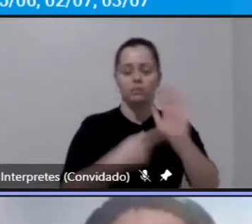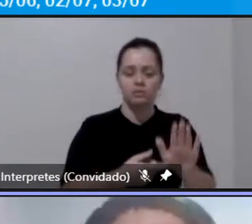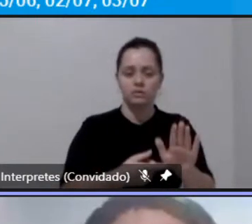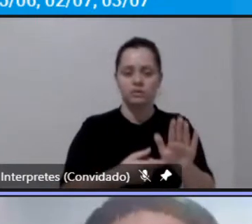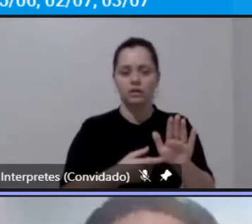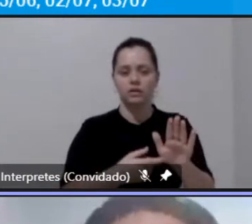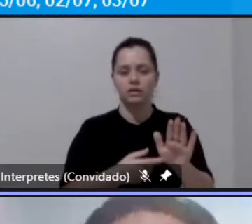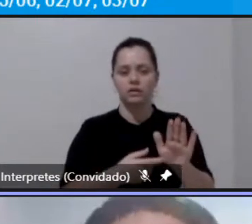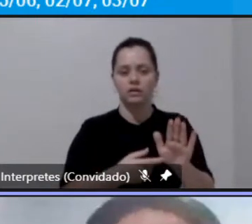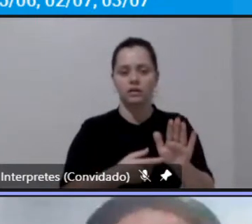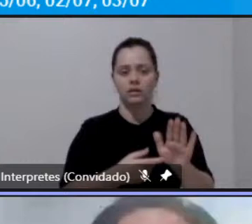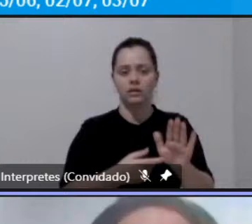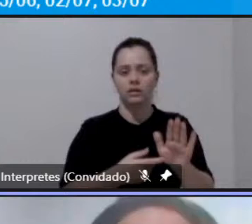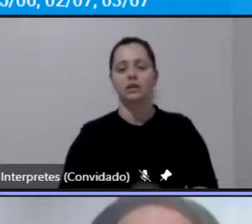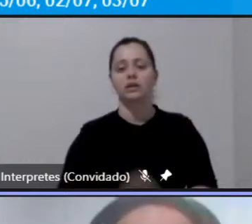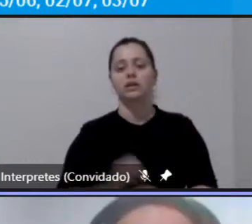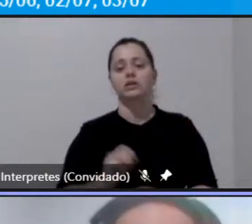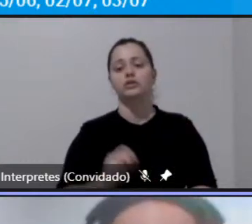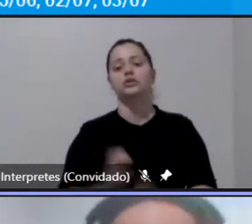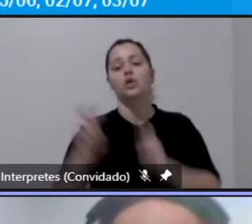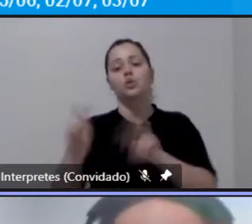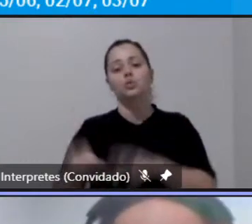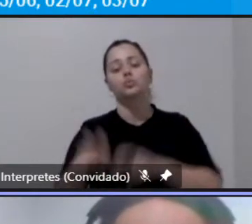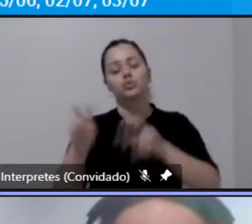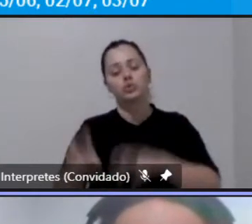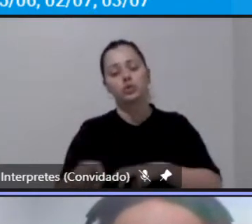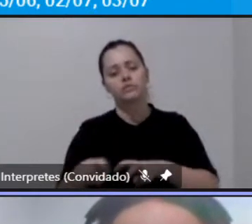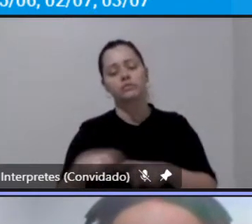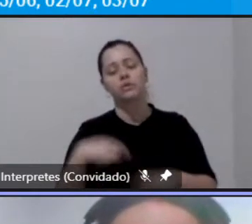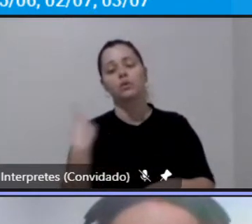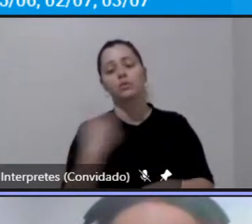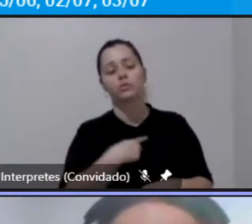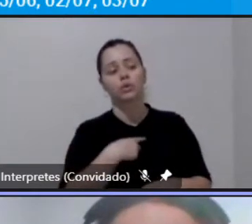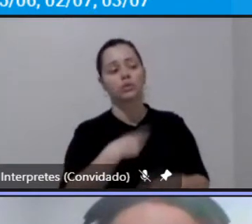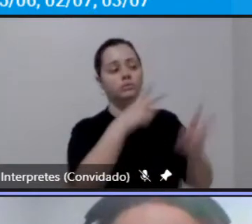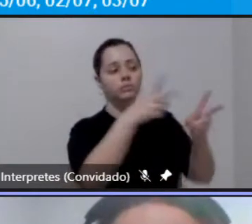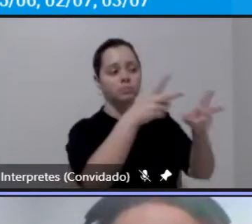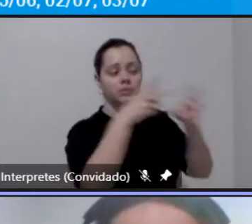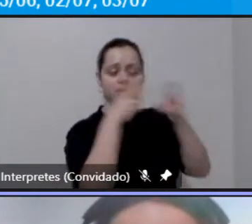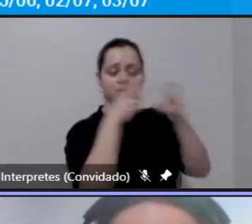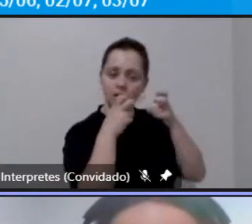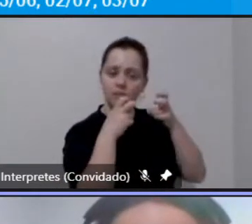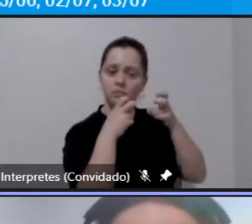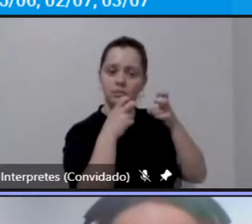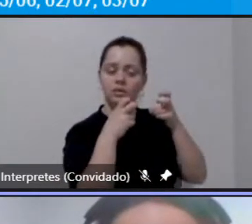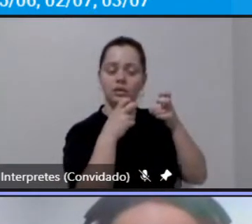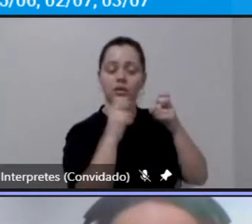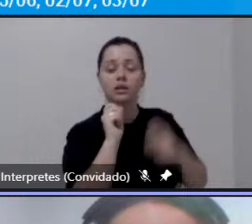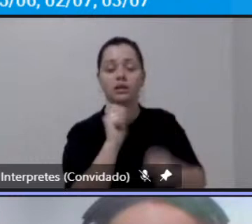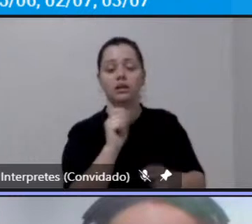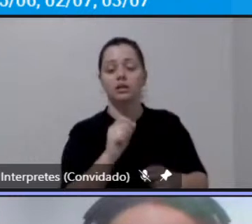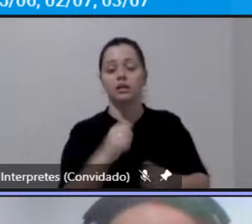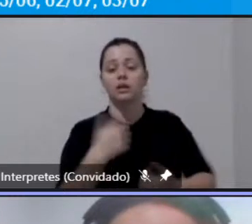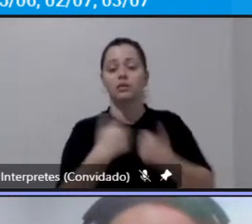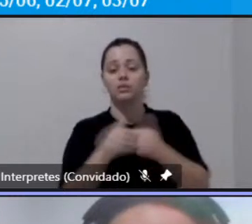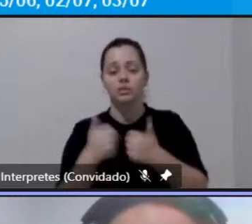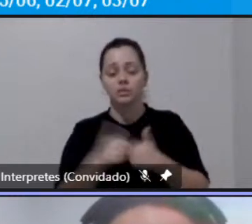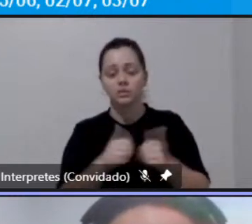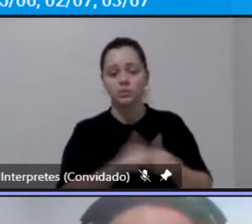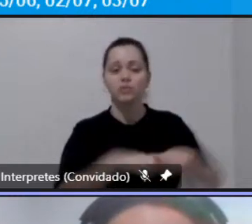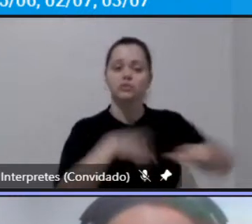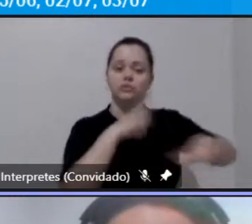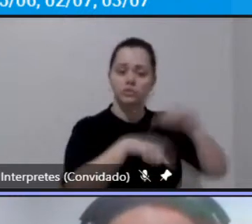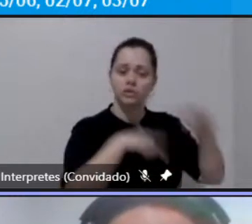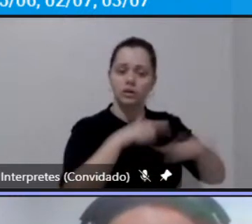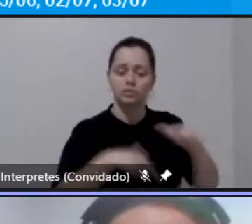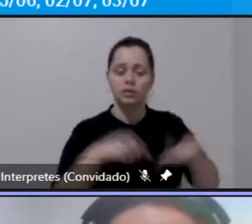escolhido e ao motivo e aí a gente percebe que o transporte fretado ele pra motivo de trabalho ele